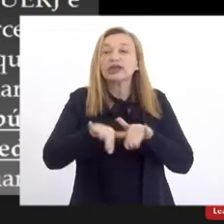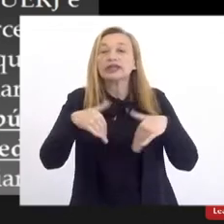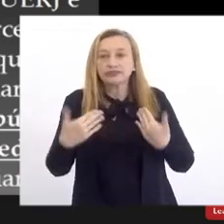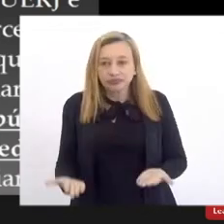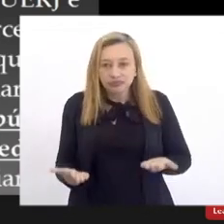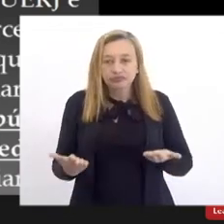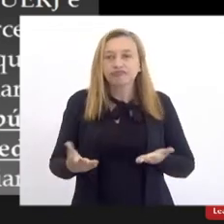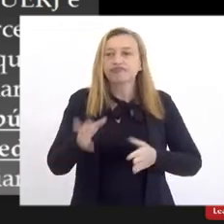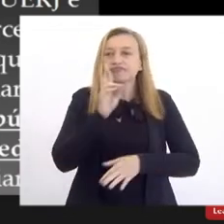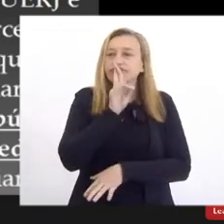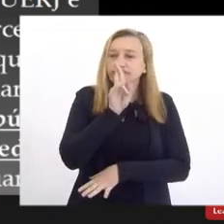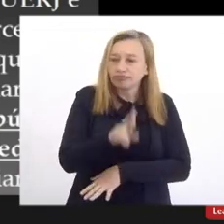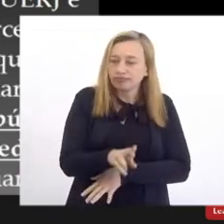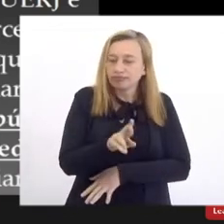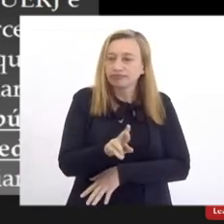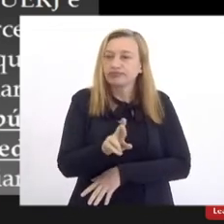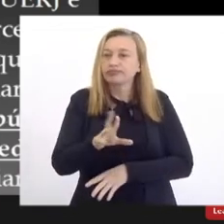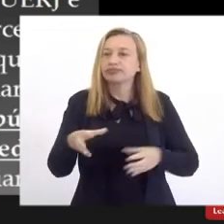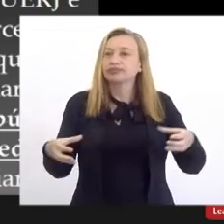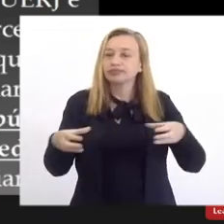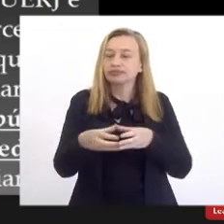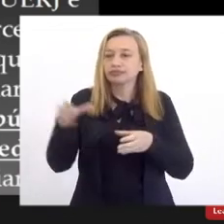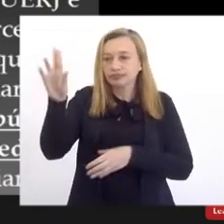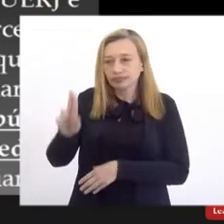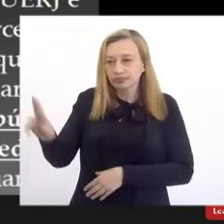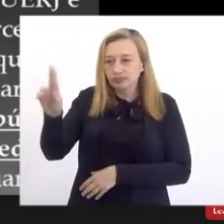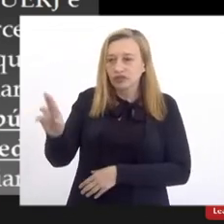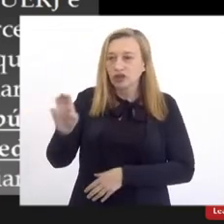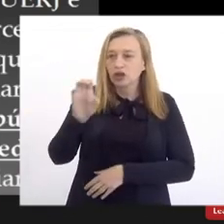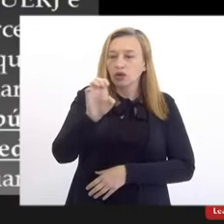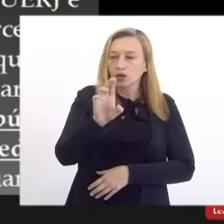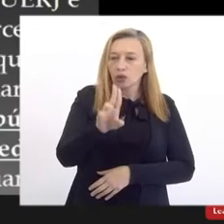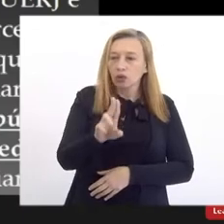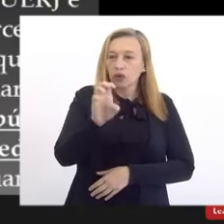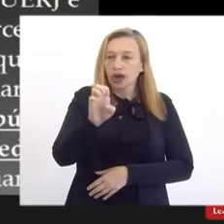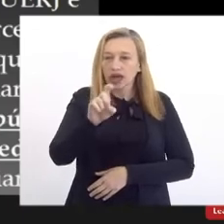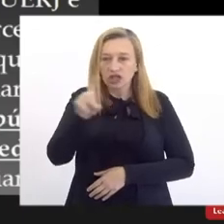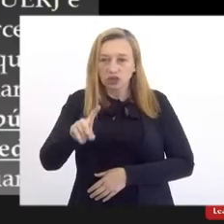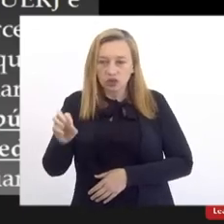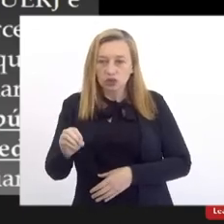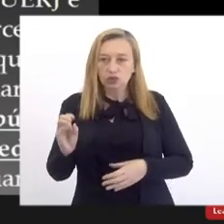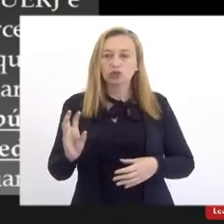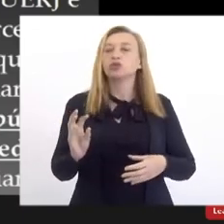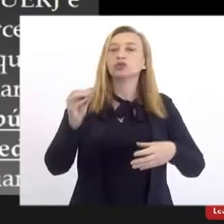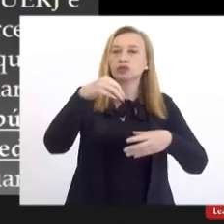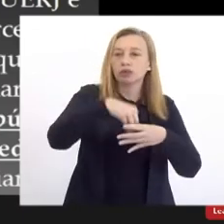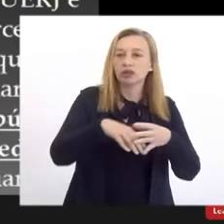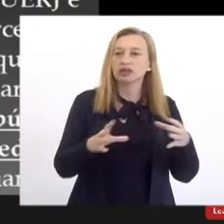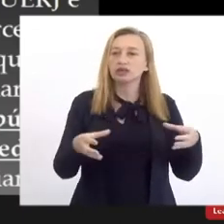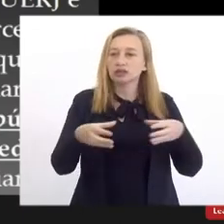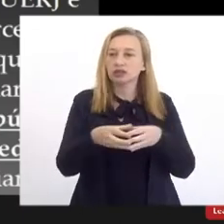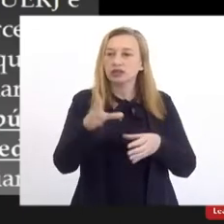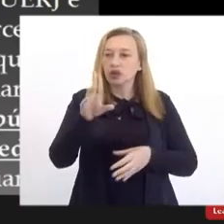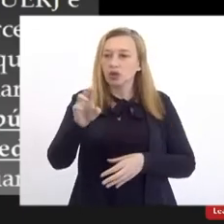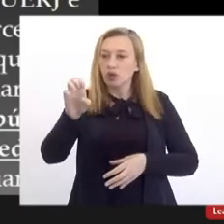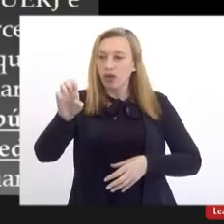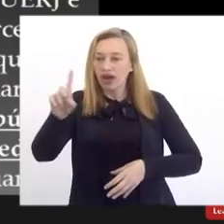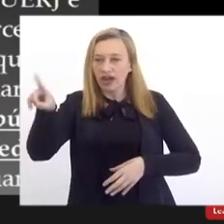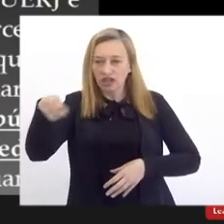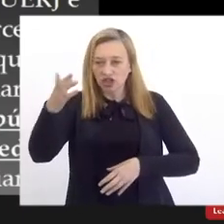Então, como resultado, a comunidade universitária da UESO, ela enxerga que a incorporação da UESO pela UERJ,